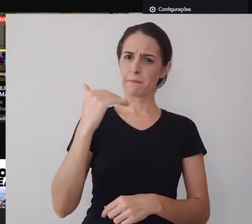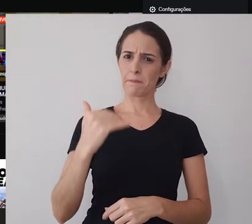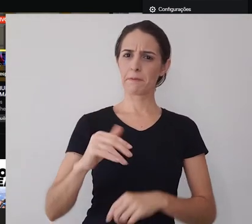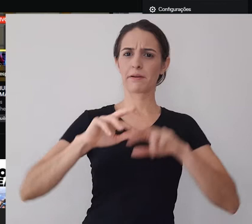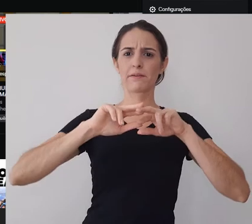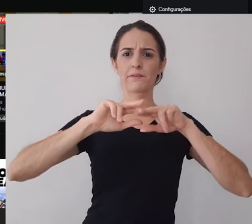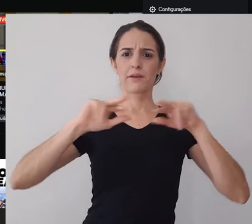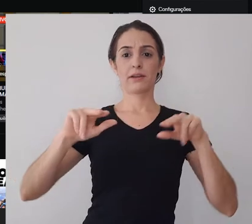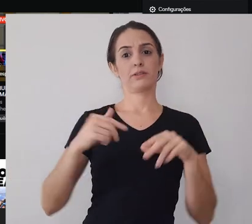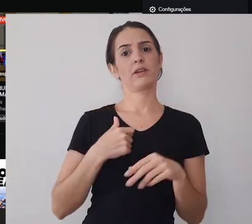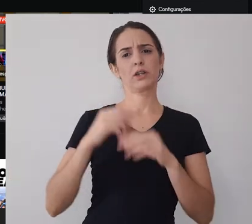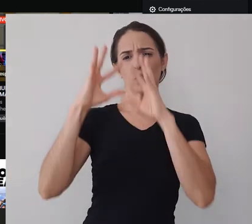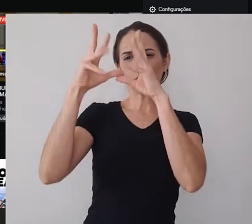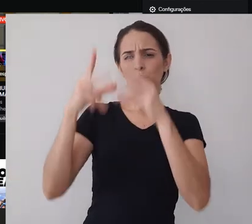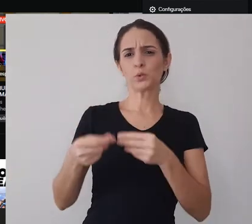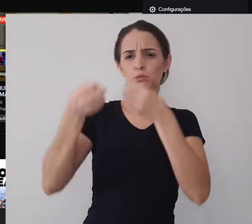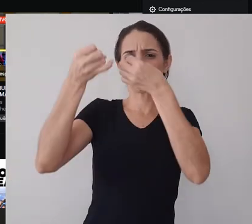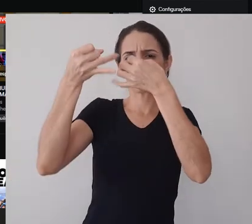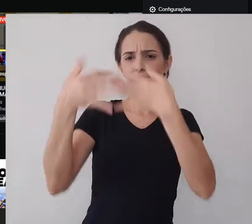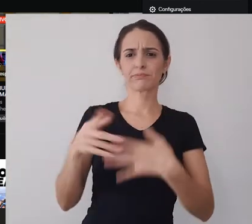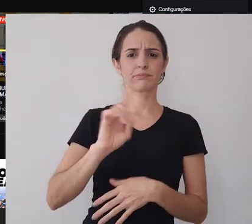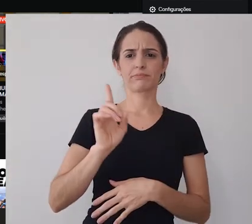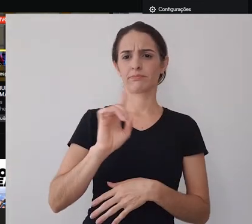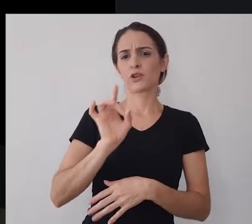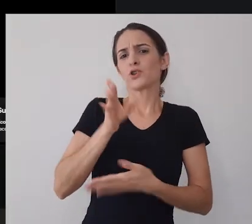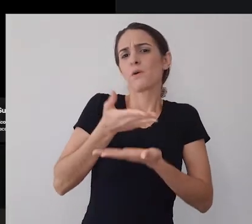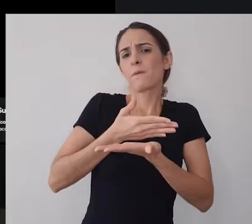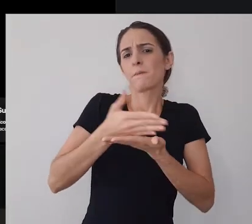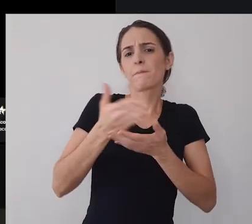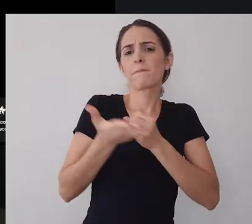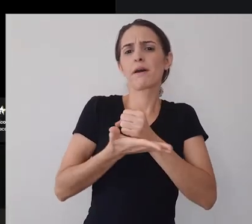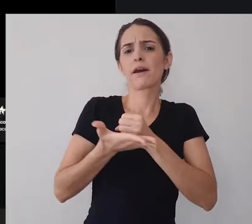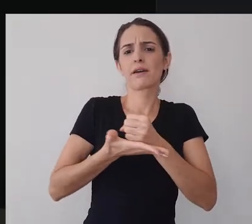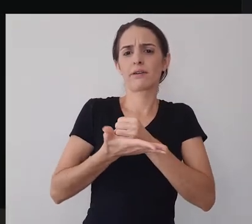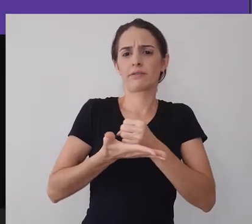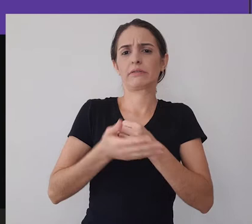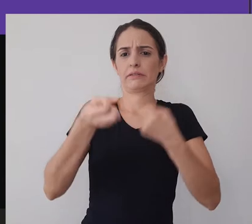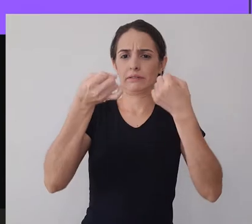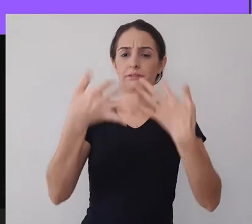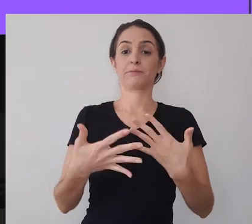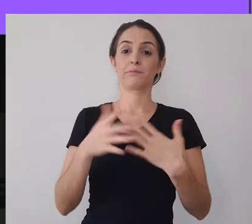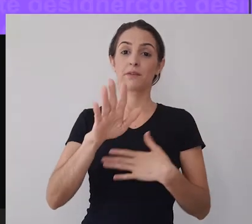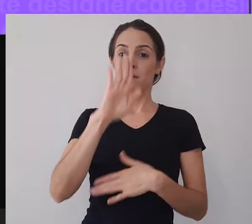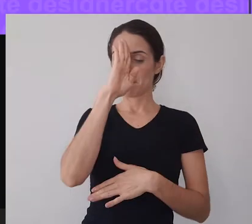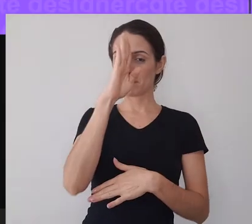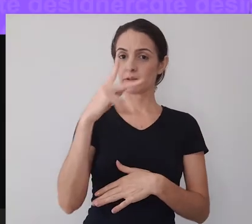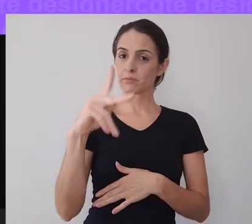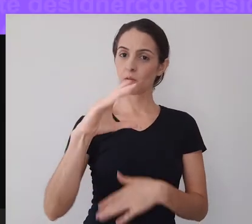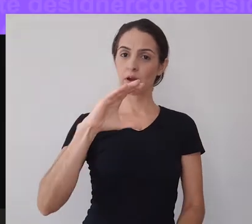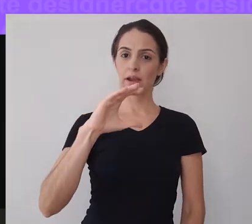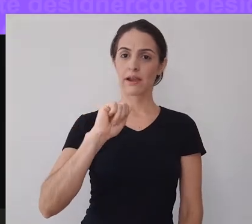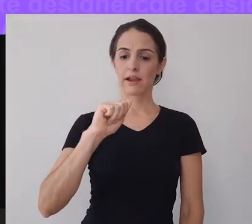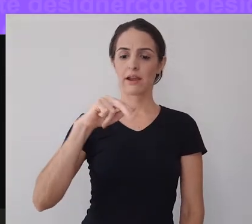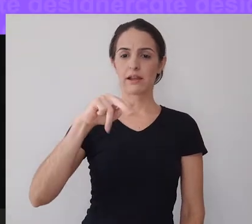especial, e nós obviamente não vamos abordar tudo aqui, porque esse é um vídeo introdutório para transmissão, mas a principal é o